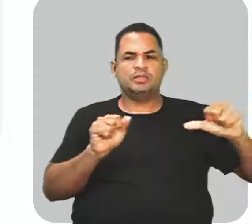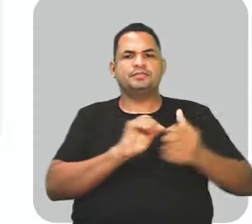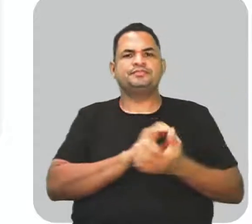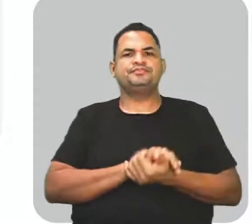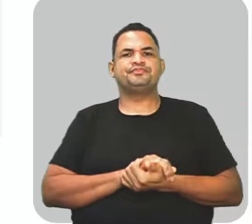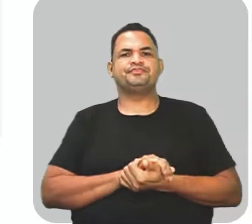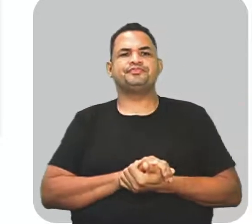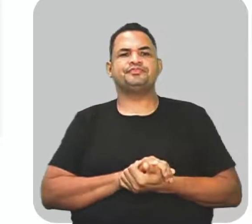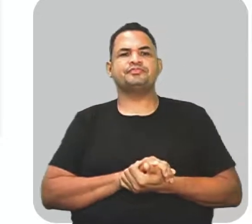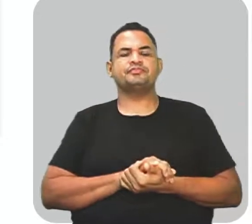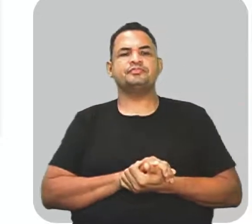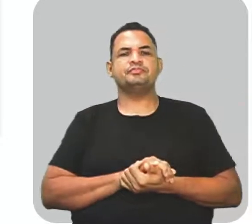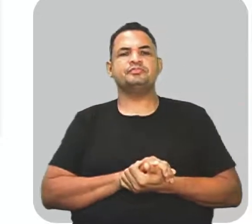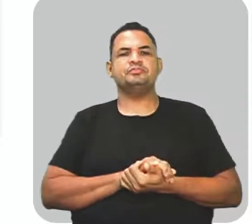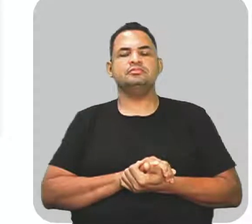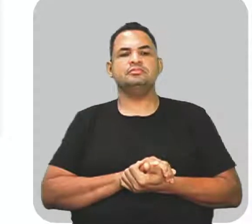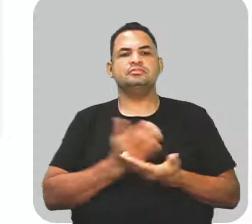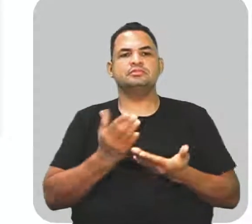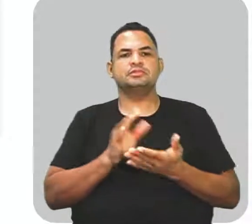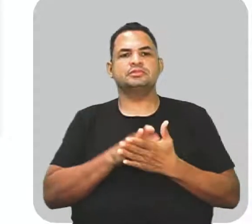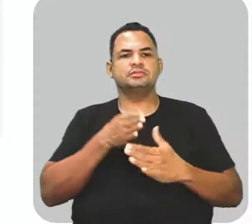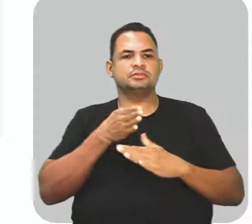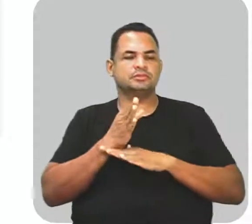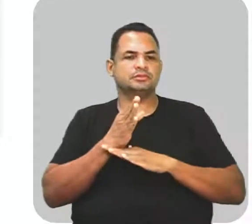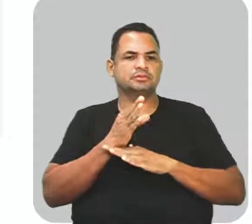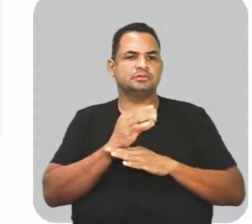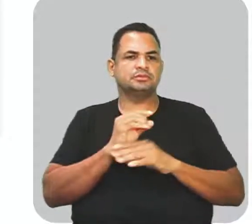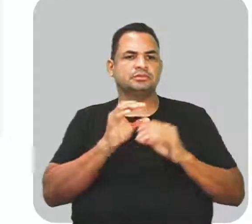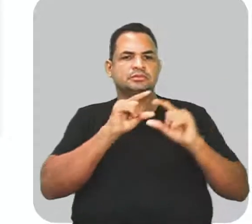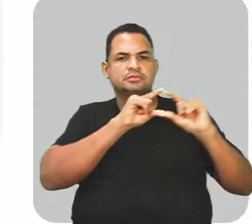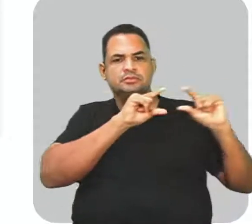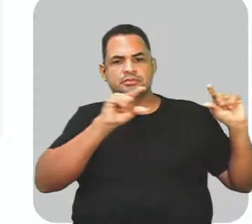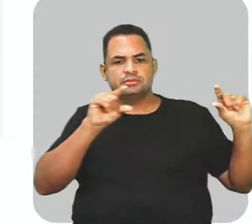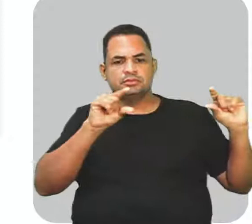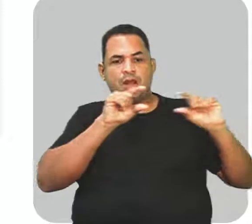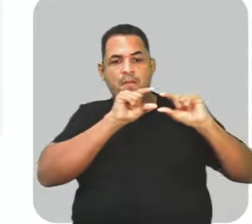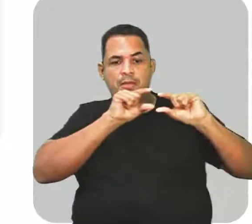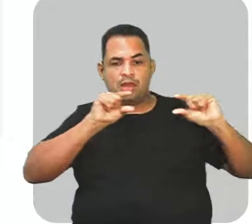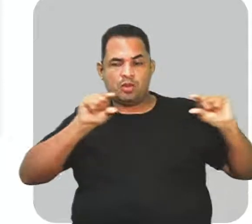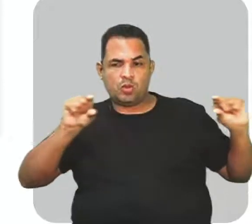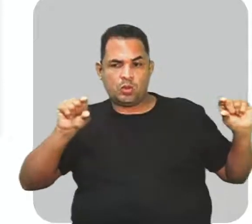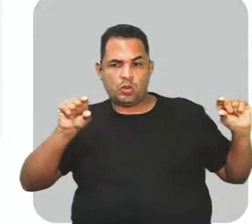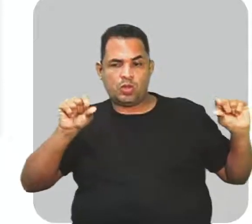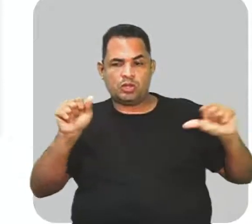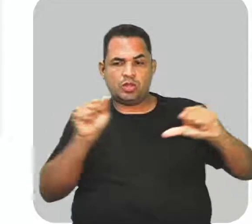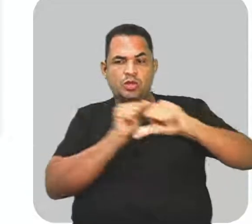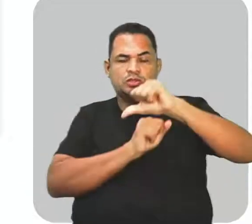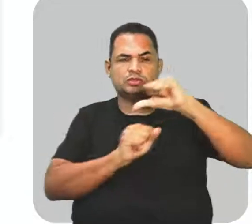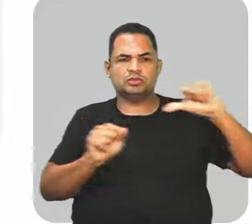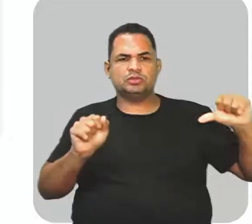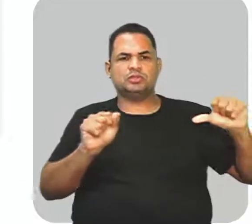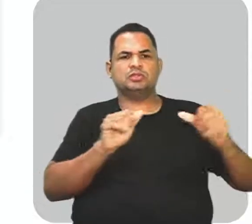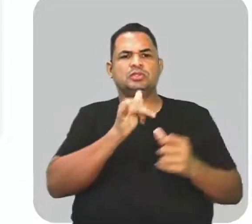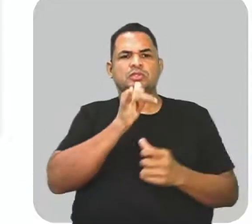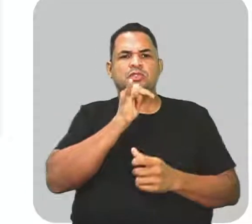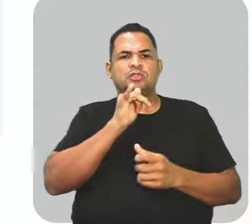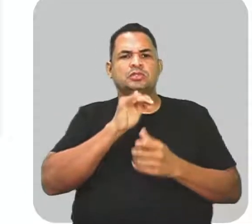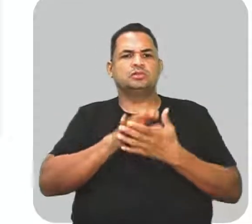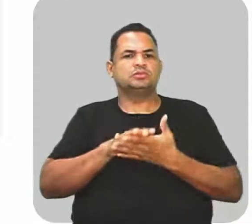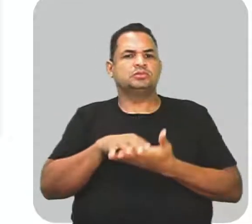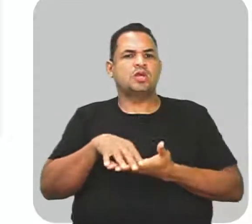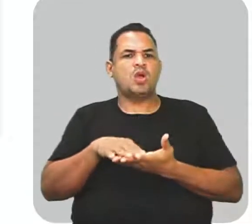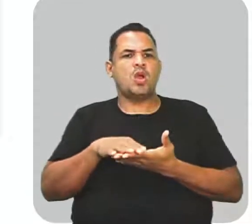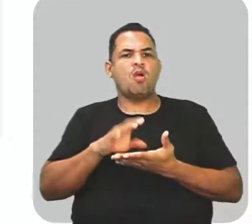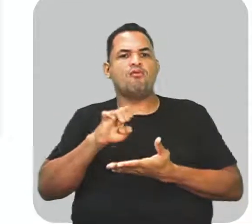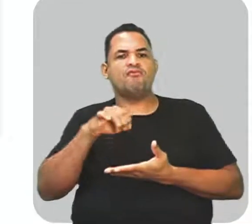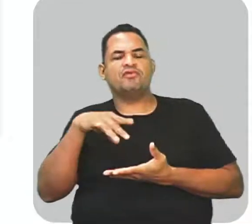A inversão da ordem direta das orações de um período. Por exemplo, Ouviram do